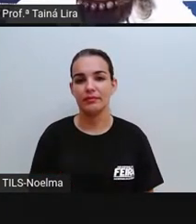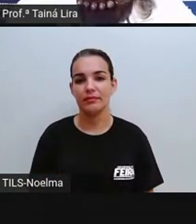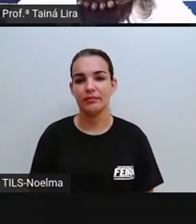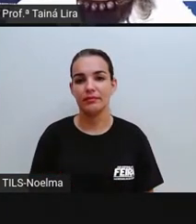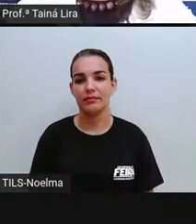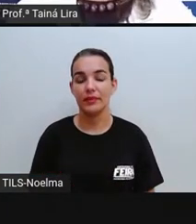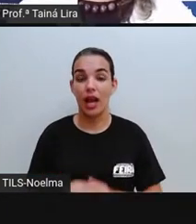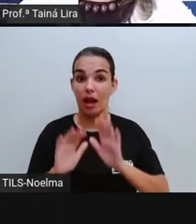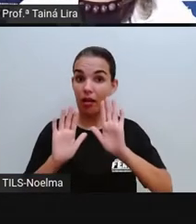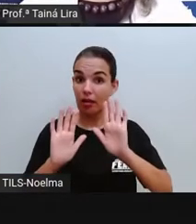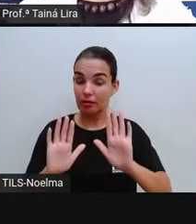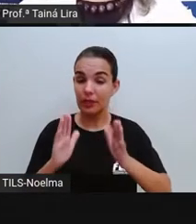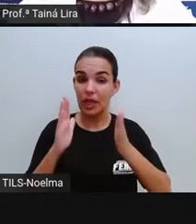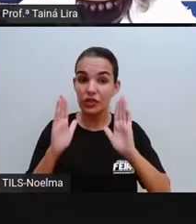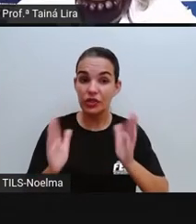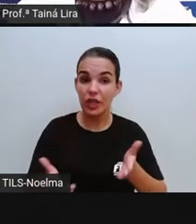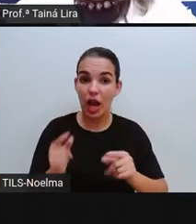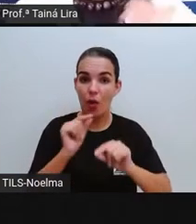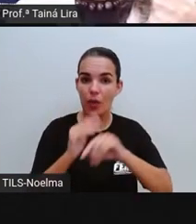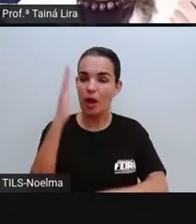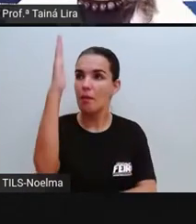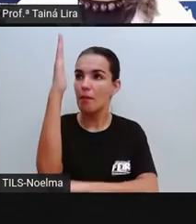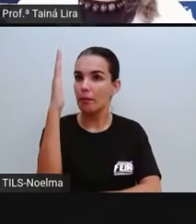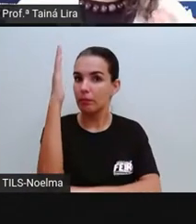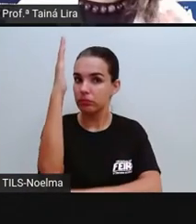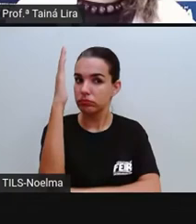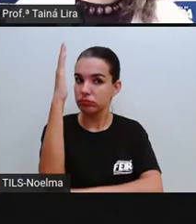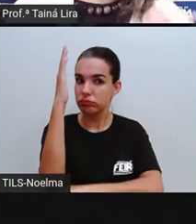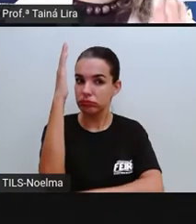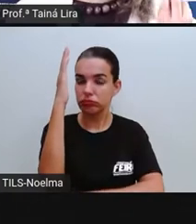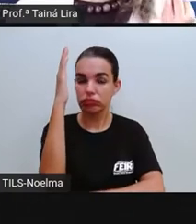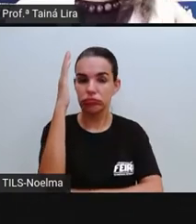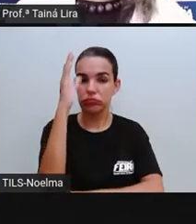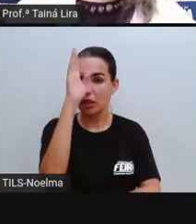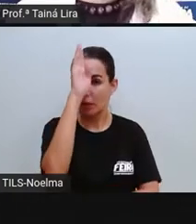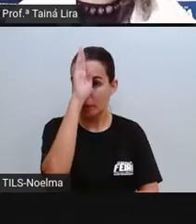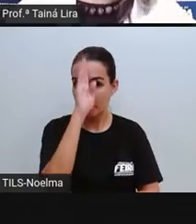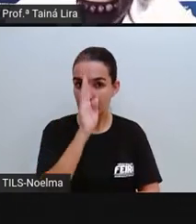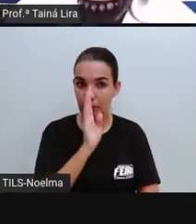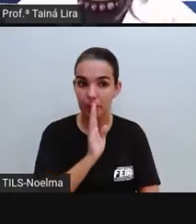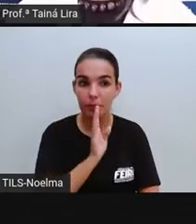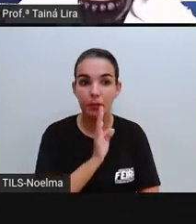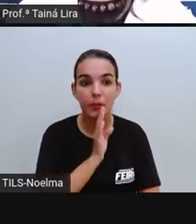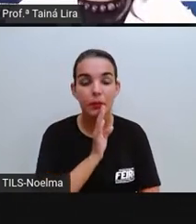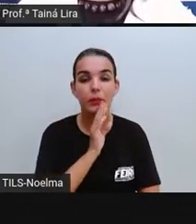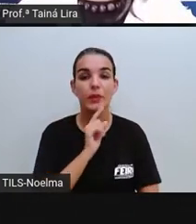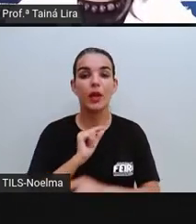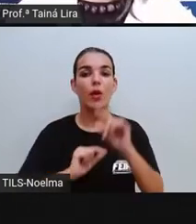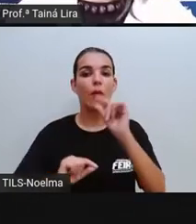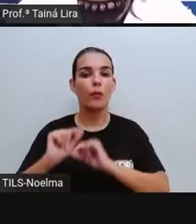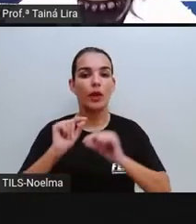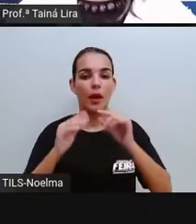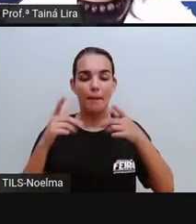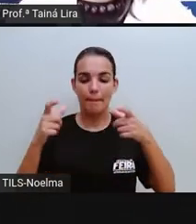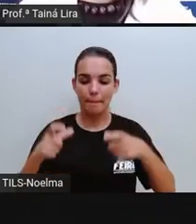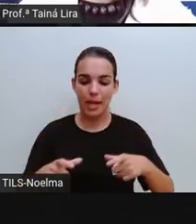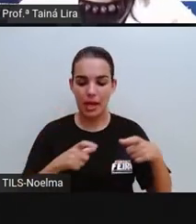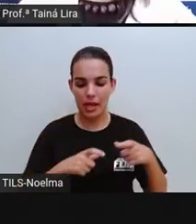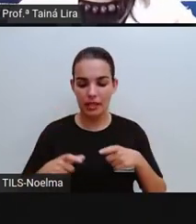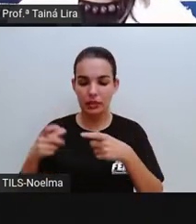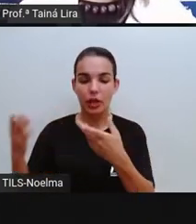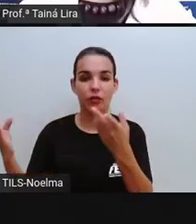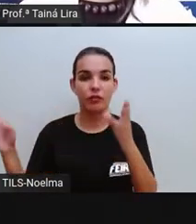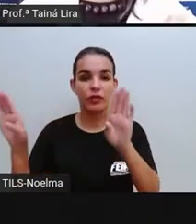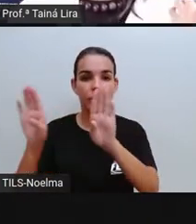Já os prédios públicos, tá? Existem aí, agora a gente está falando de prédio, são espaços fechados